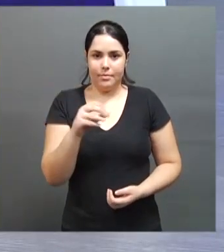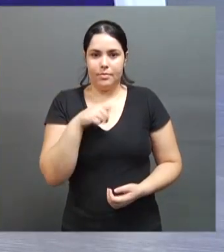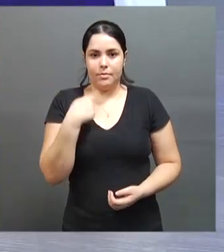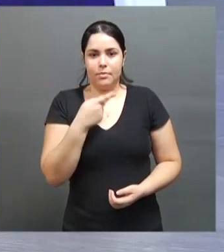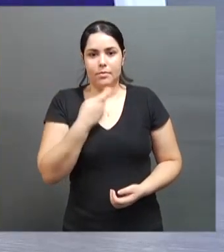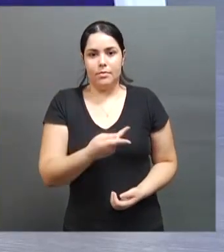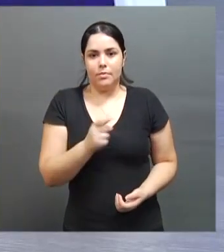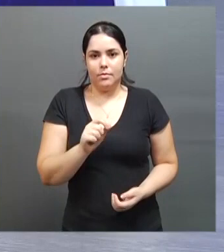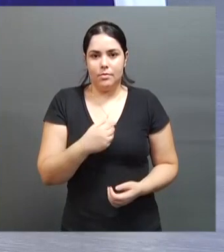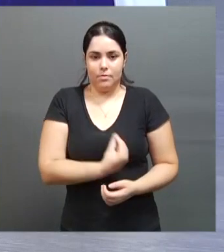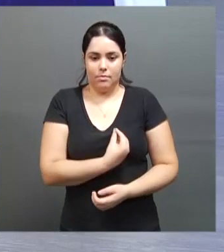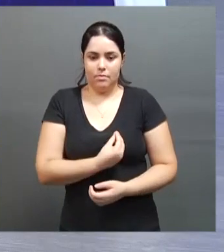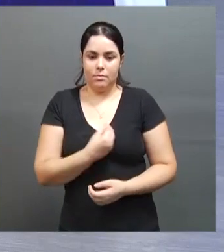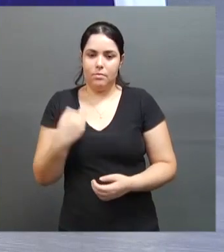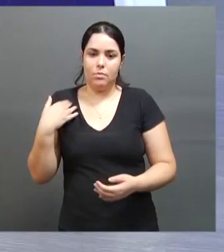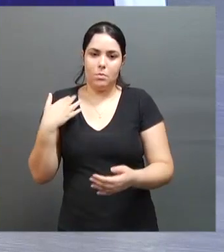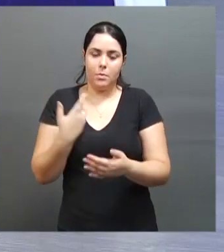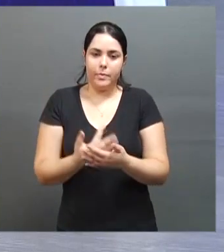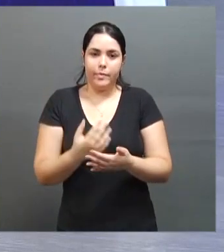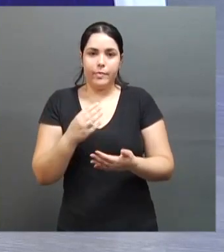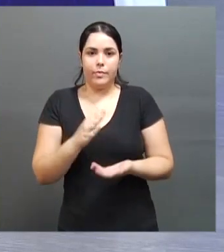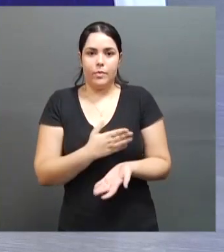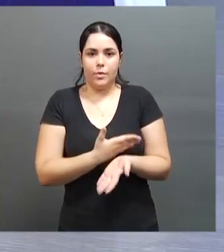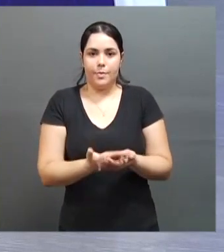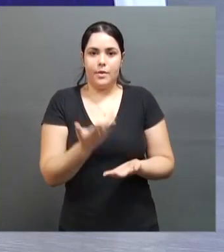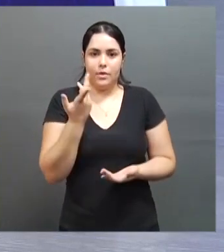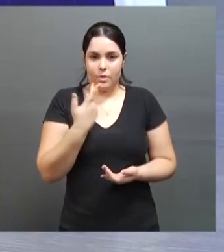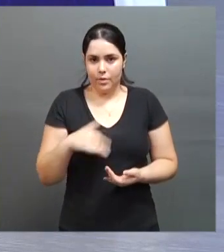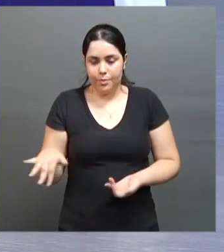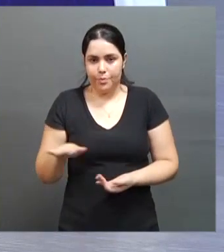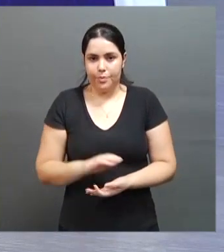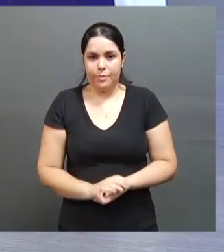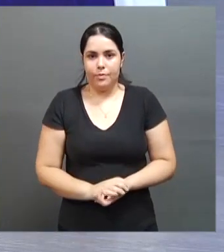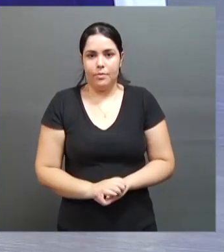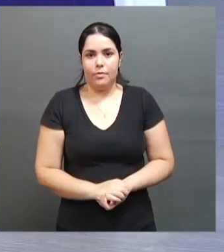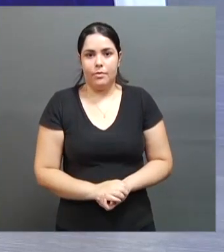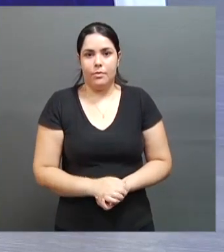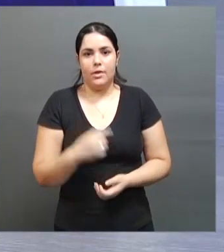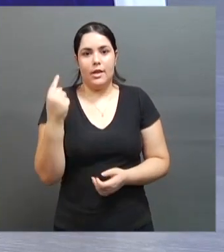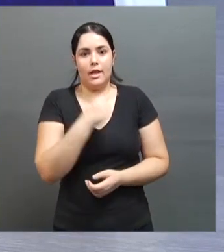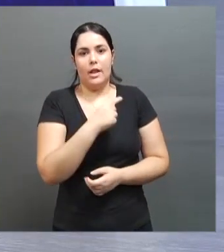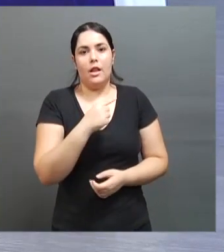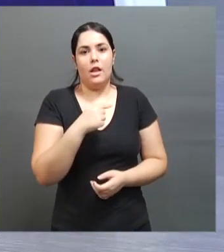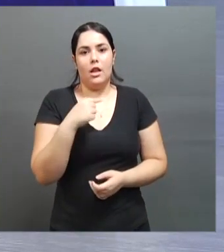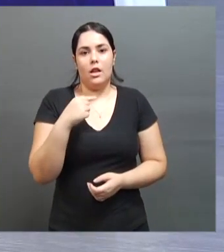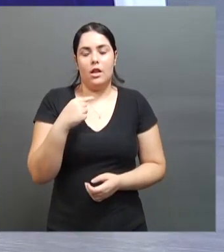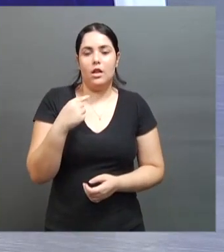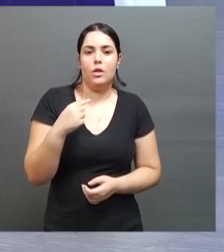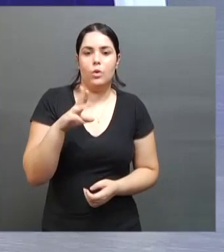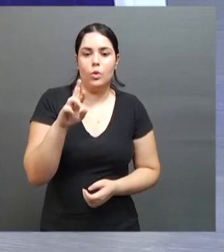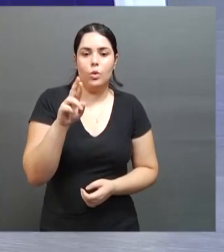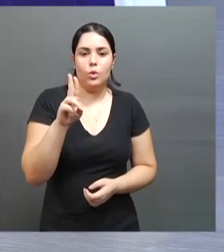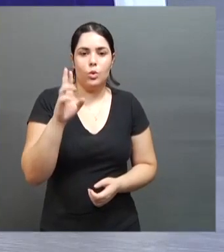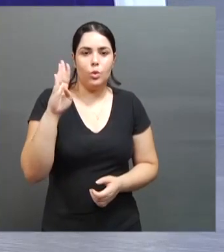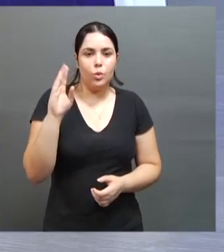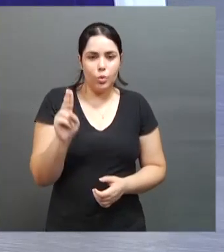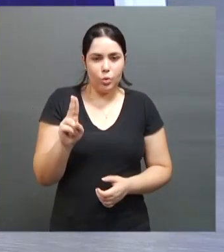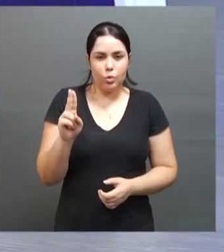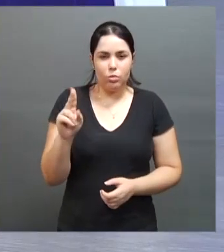da questão da trajetória, de começar desde cedo, acabou me lembrando a questão que aconteceu no Ninho do Urubu, no centro de treinamento do Flamengo.